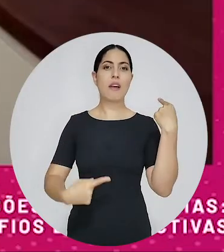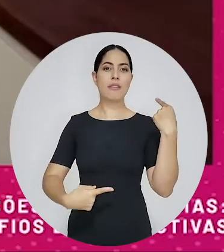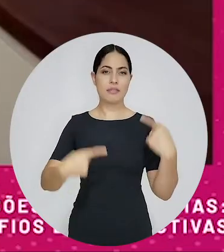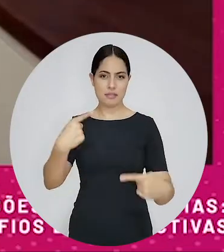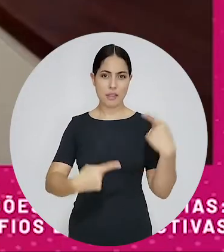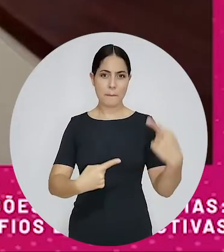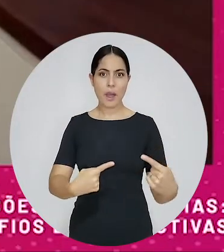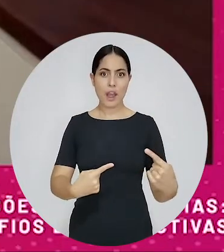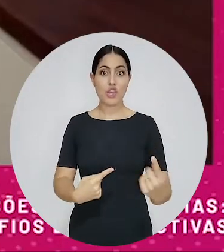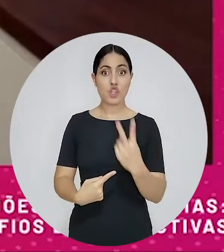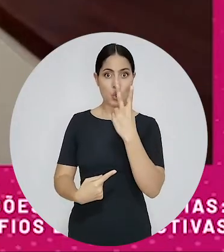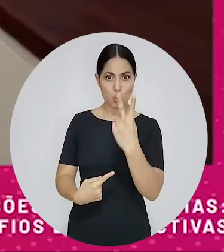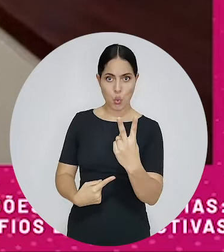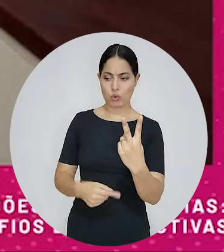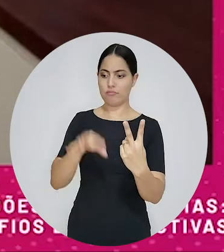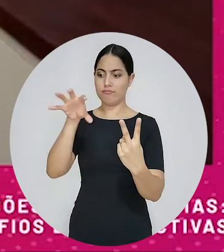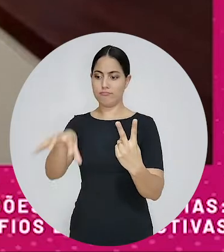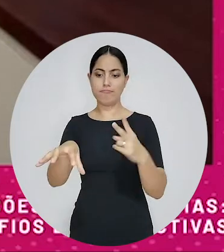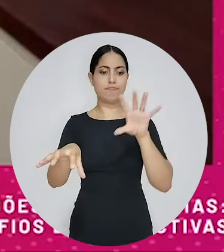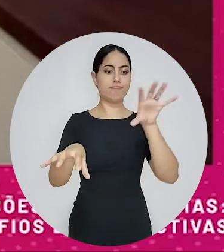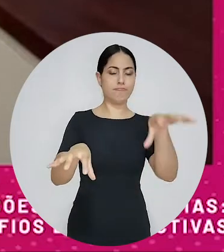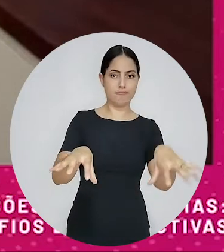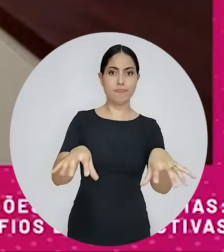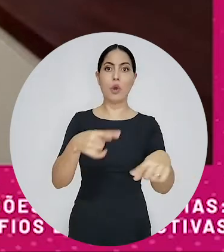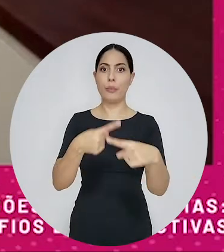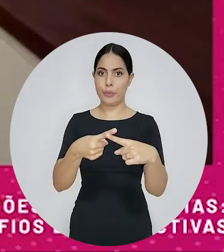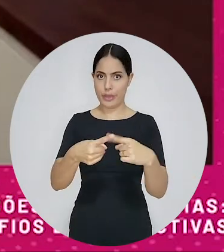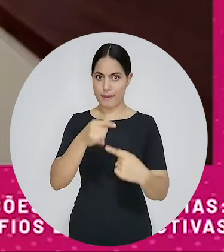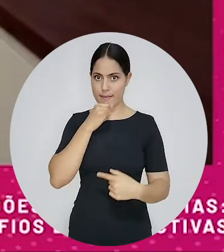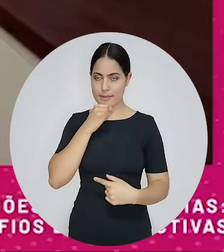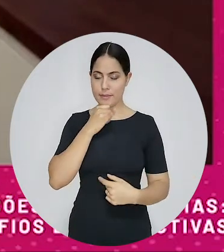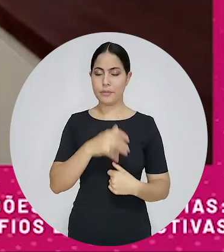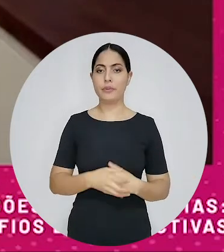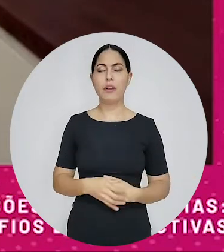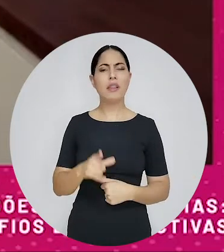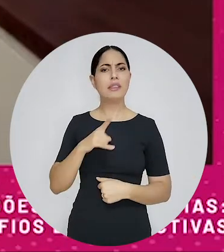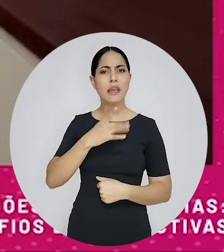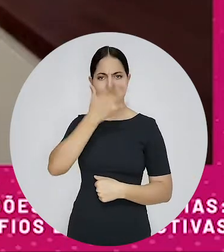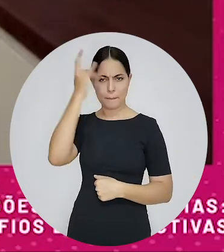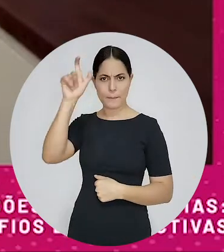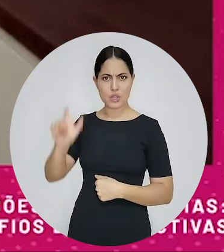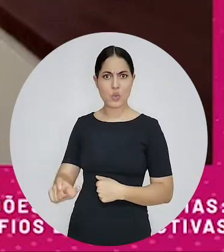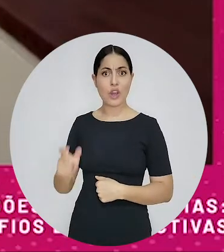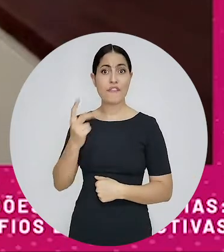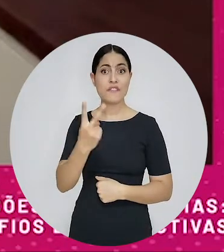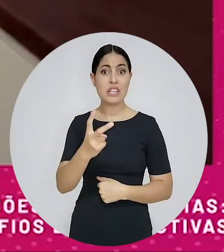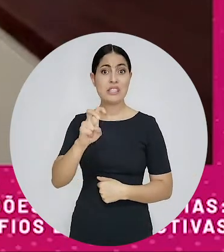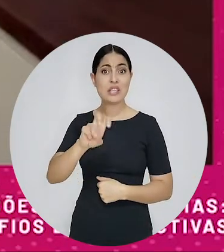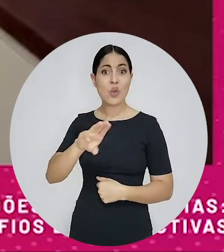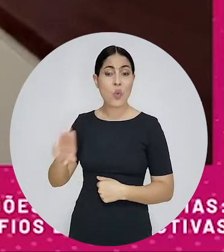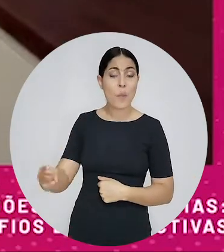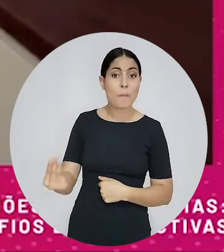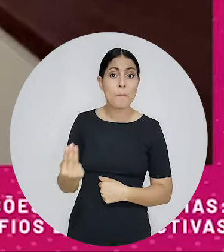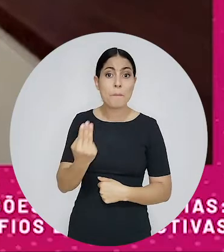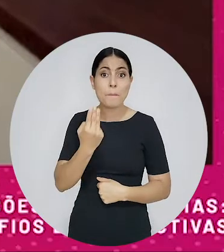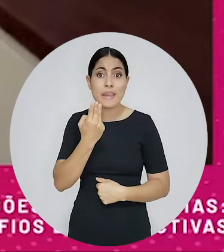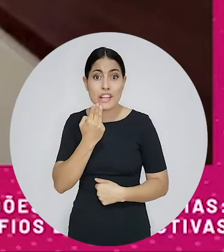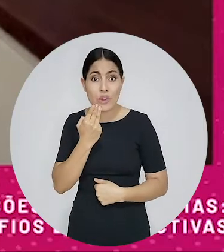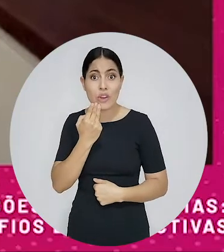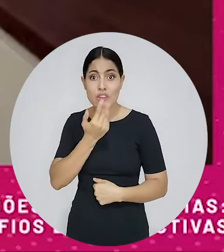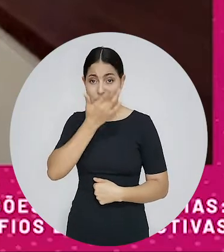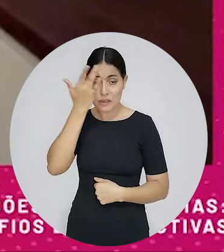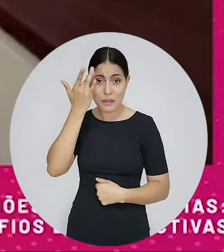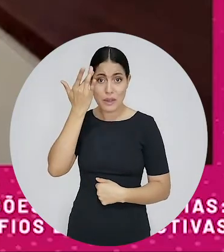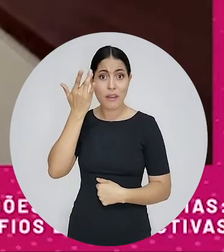que ser dividido em duas partes. Porque a gente também tem a impressão de que uma pessoa que tem 25 milhões de seguidores alcançam o